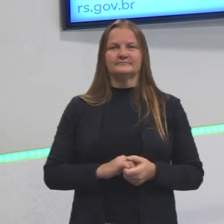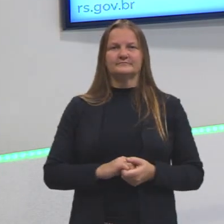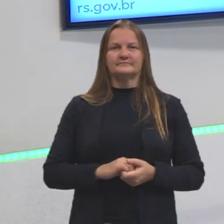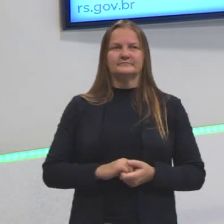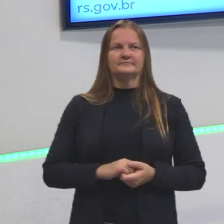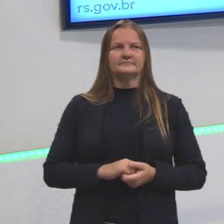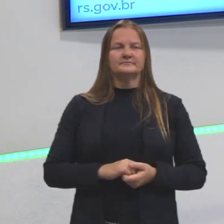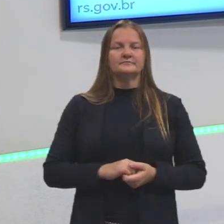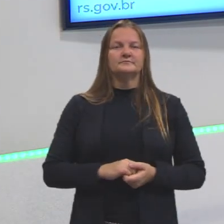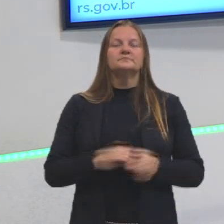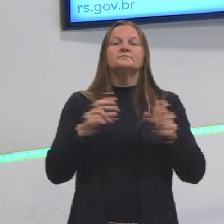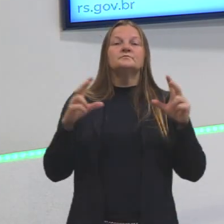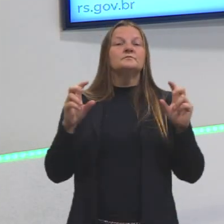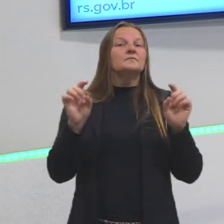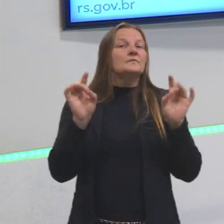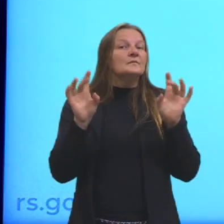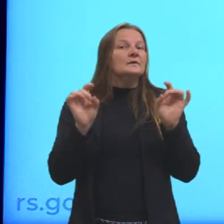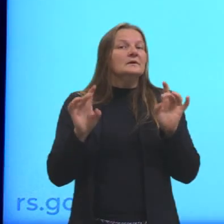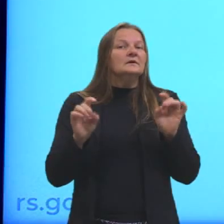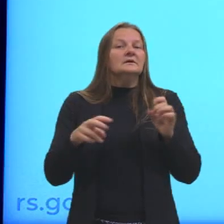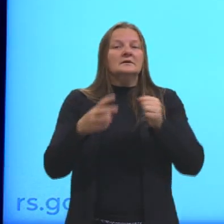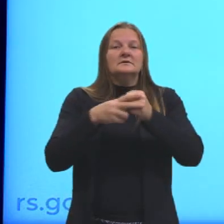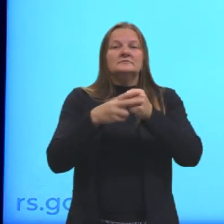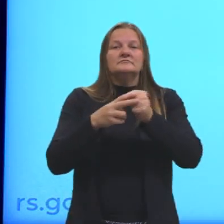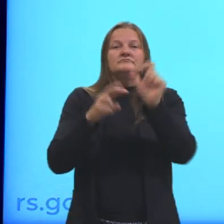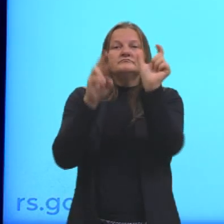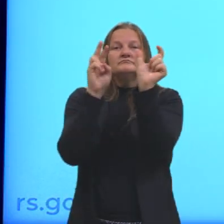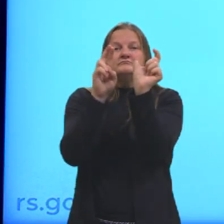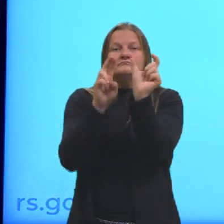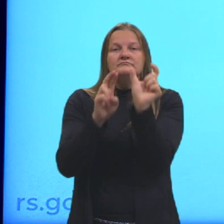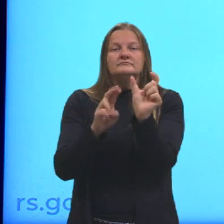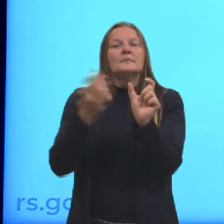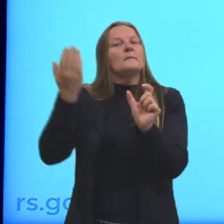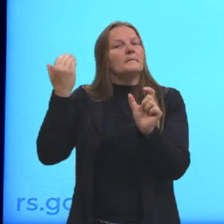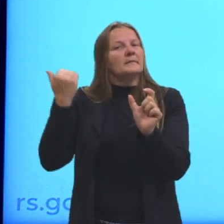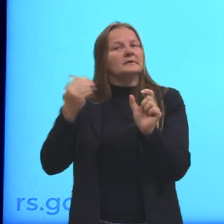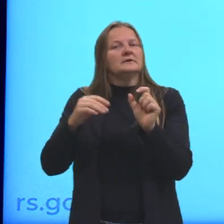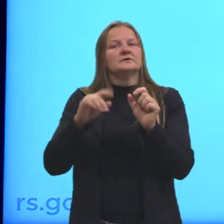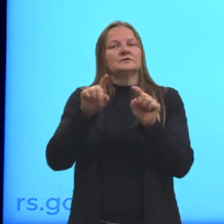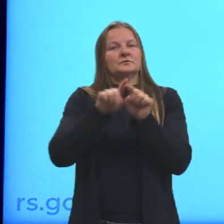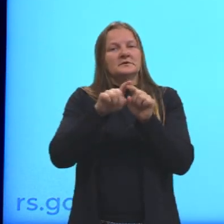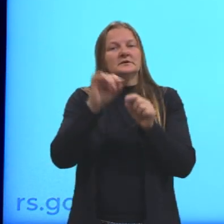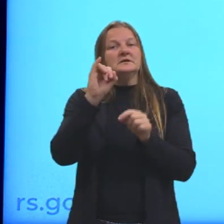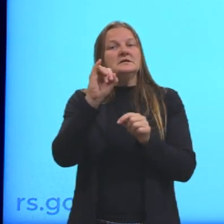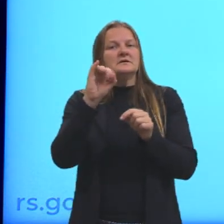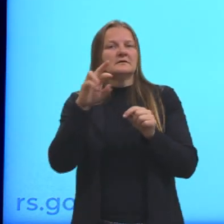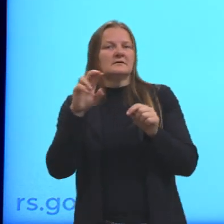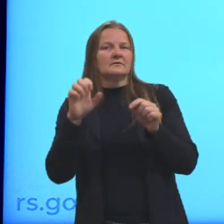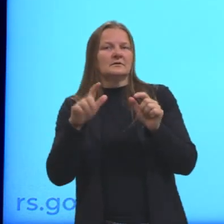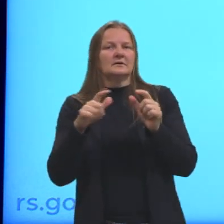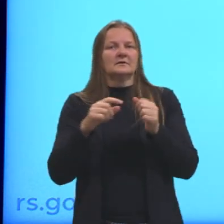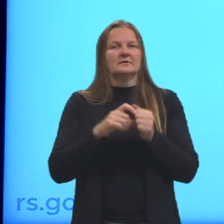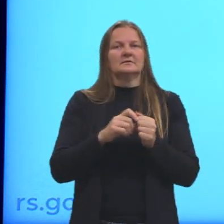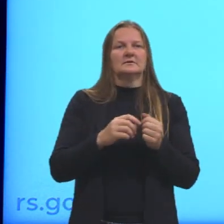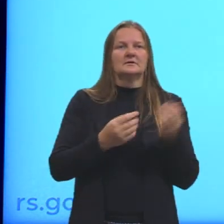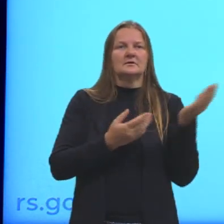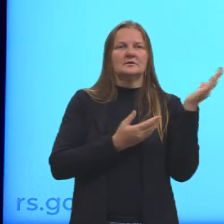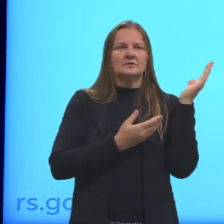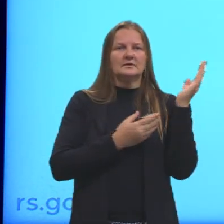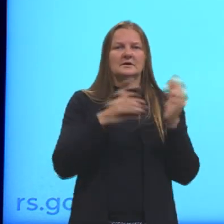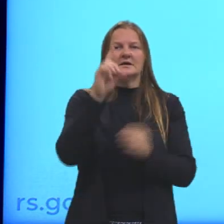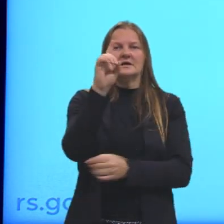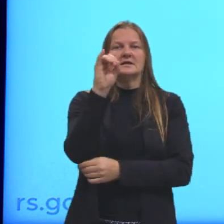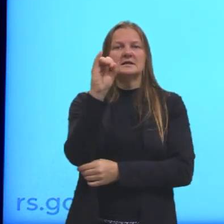Uma particularidade tanto dos verbos irregulares no passado quanto dos irregulares é o uso do did para perguntas,